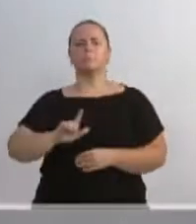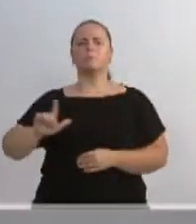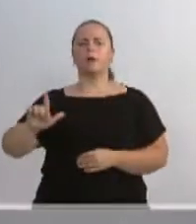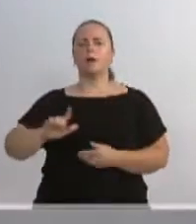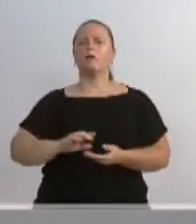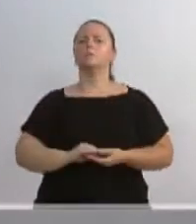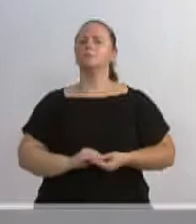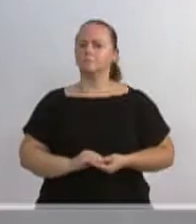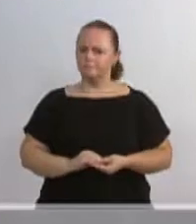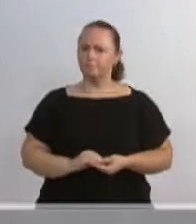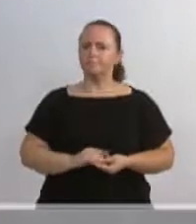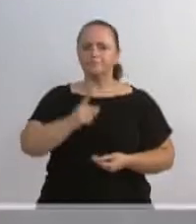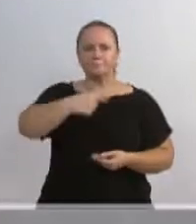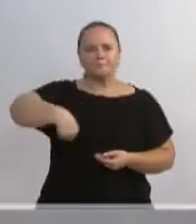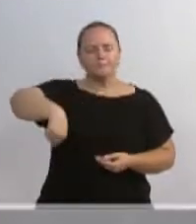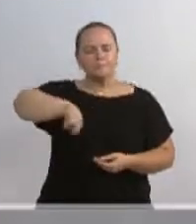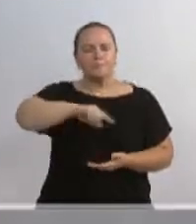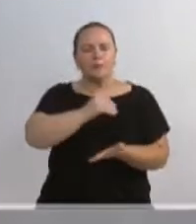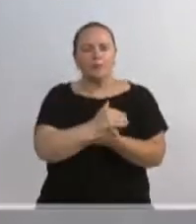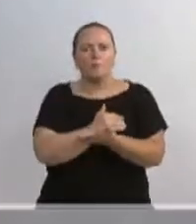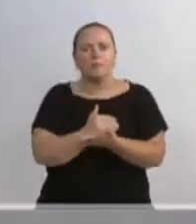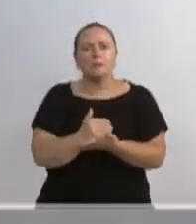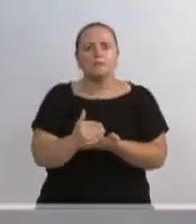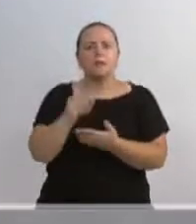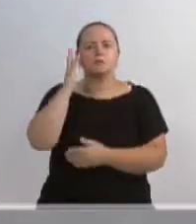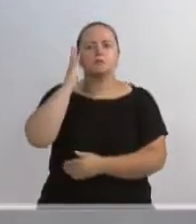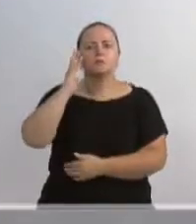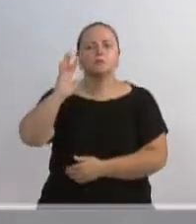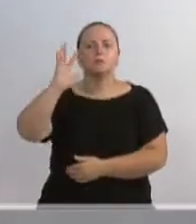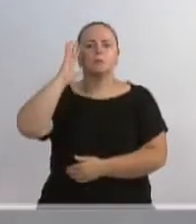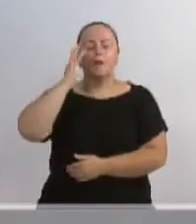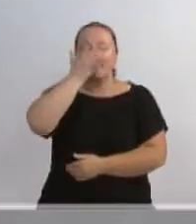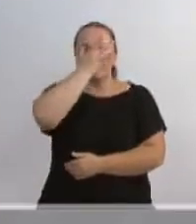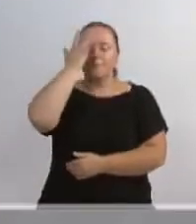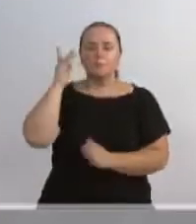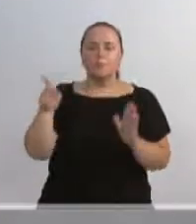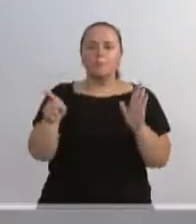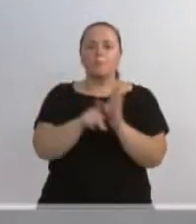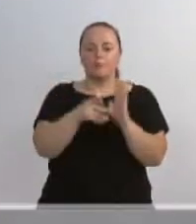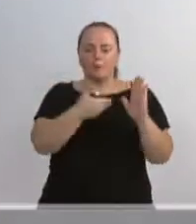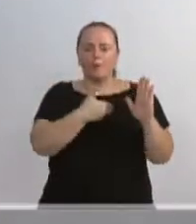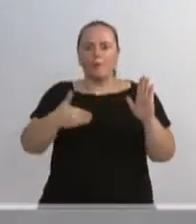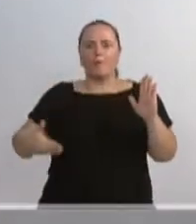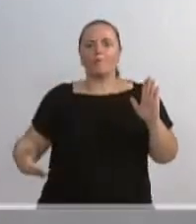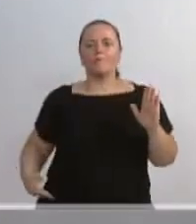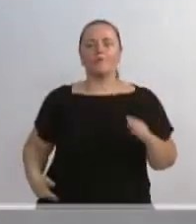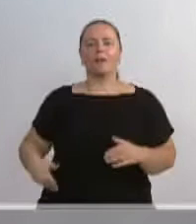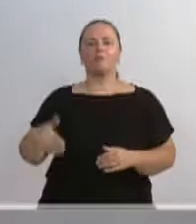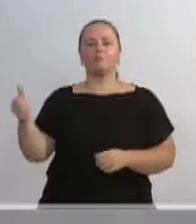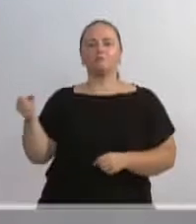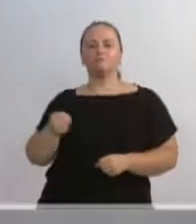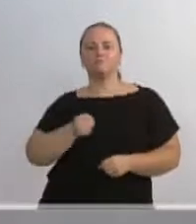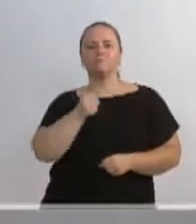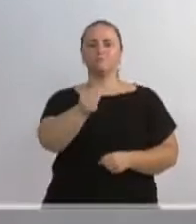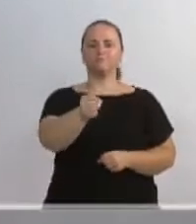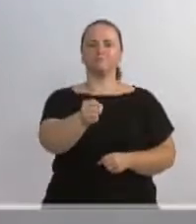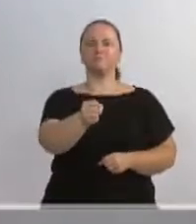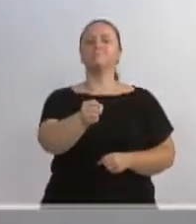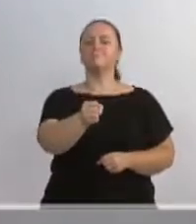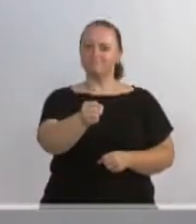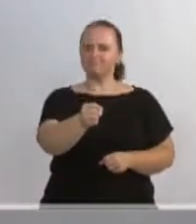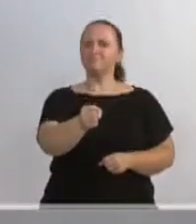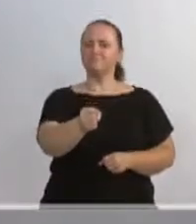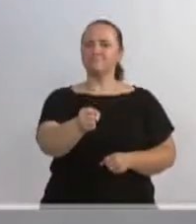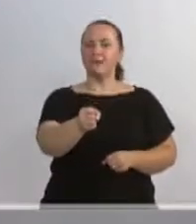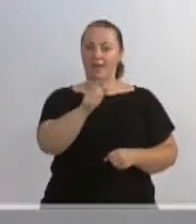para que a gente comece a sonhar também com um governador blumenauense. Nós precisamos sonhar com um governador